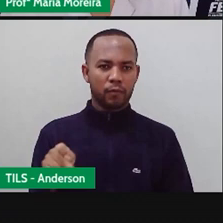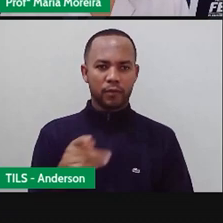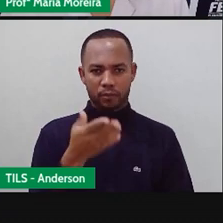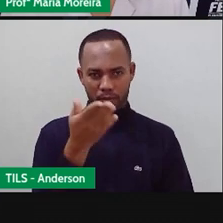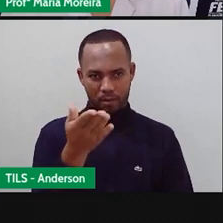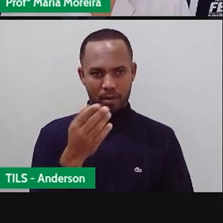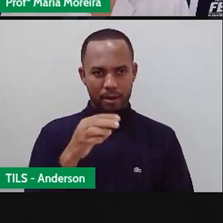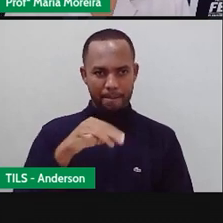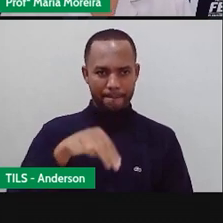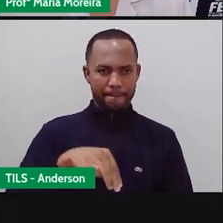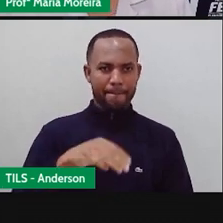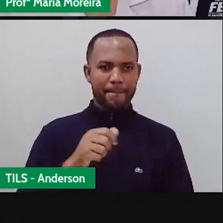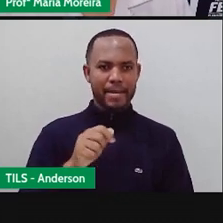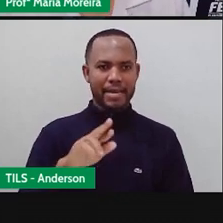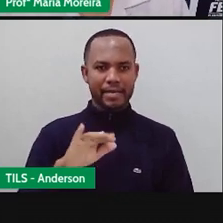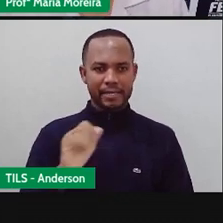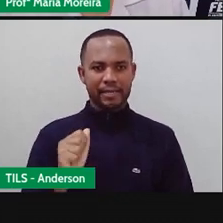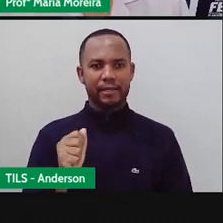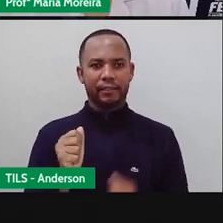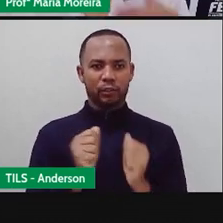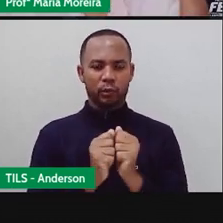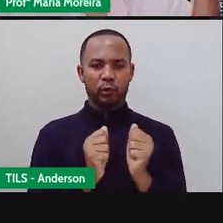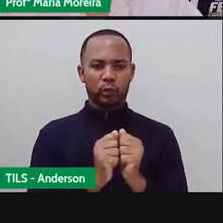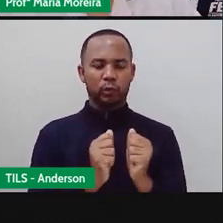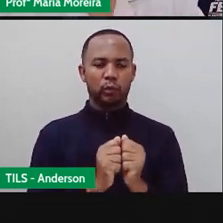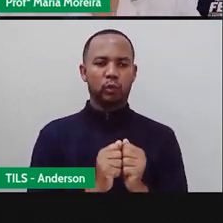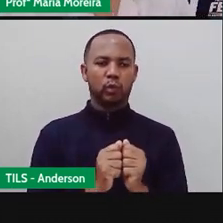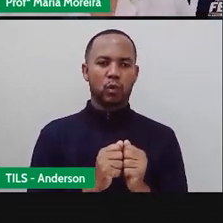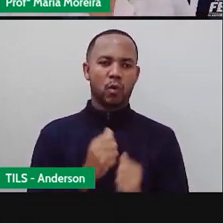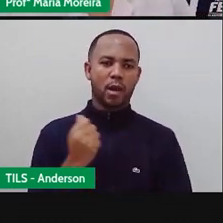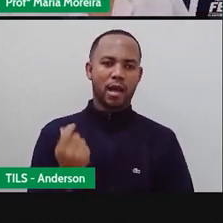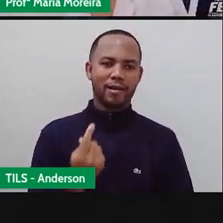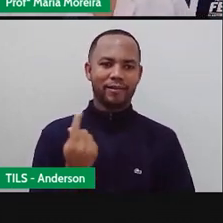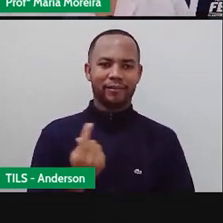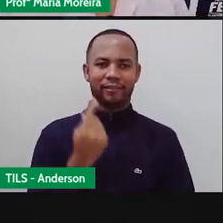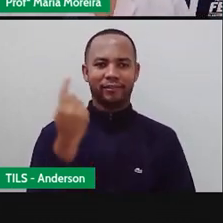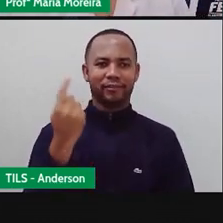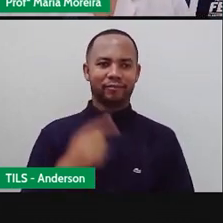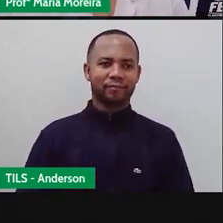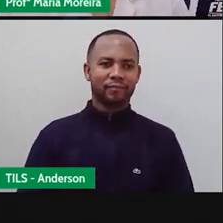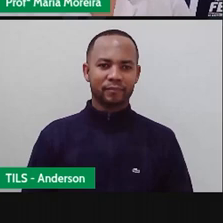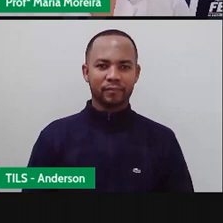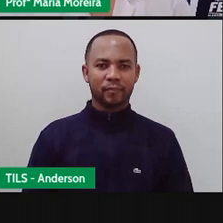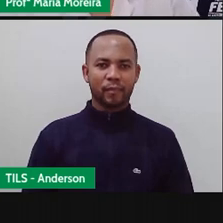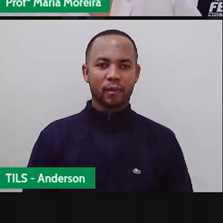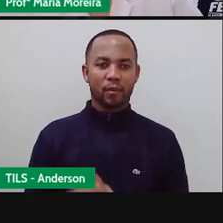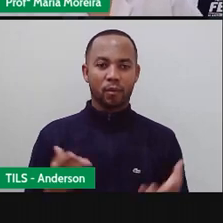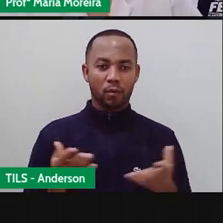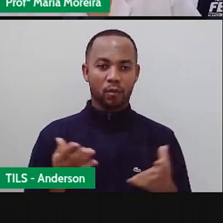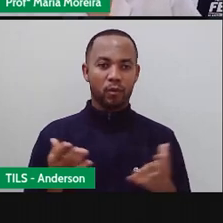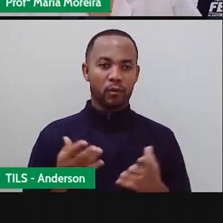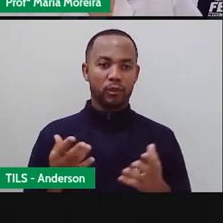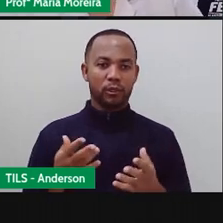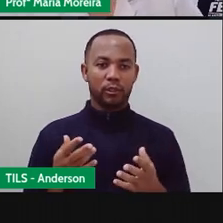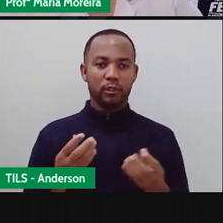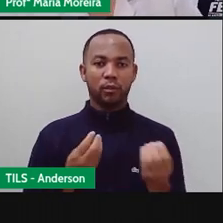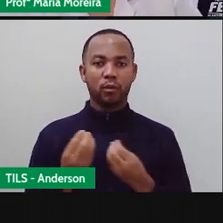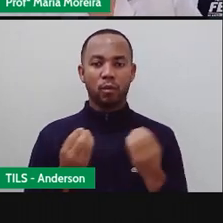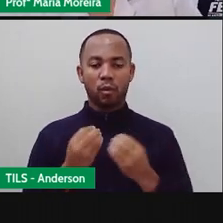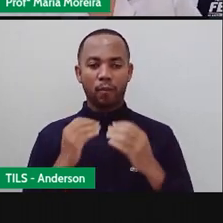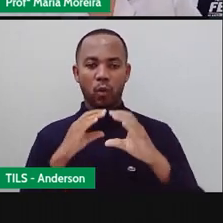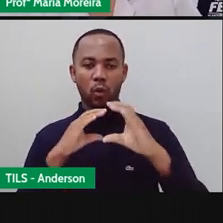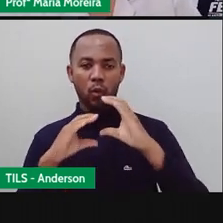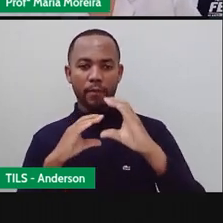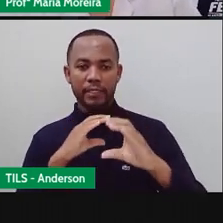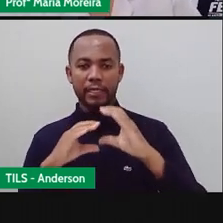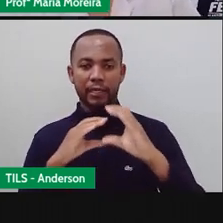Anderson, vamos seguir aqui, vamos continuar nessa terça-feira aí com os meios de comunicação,